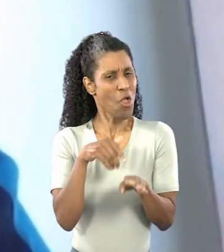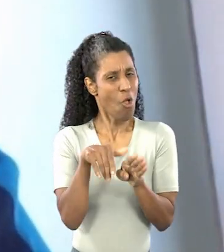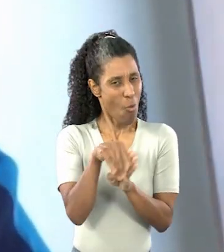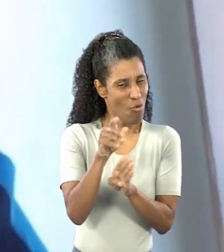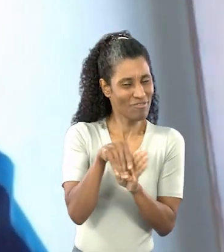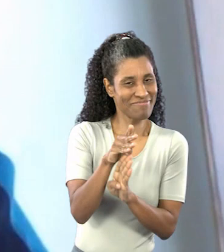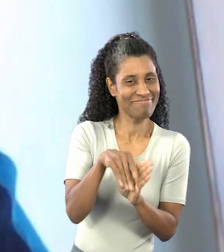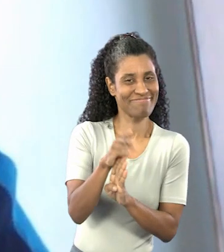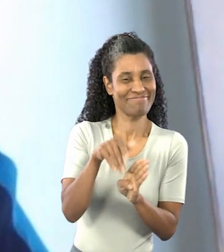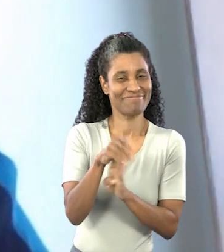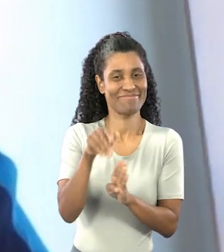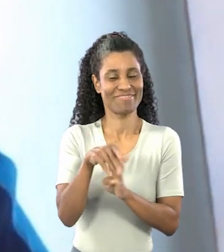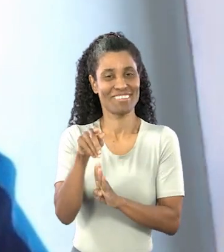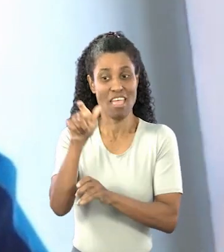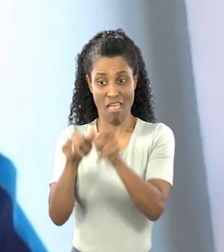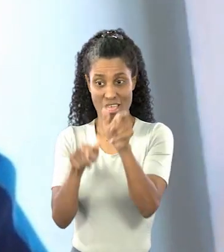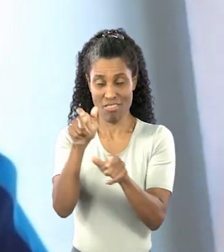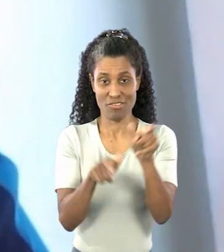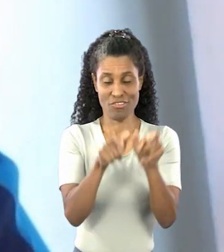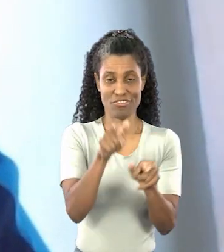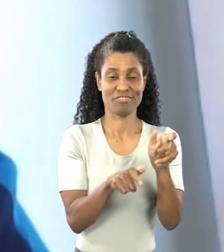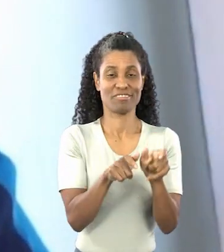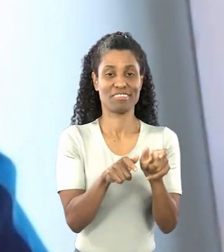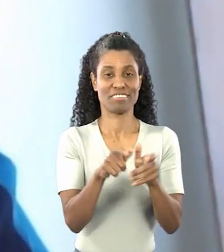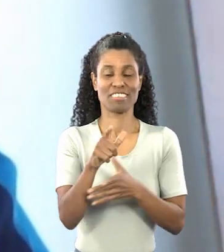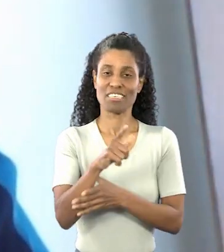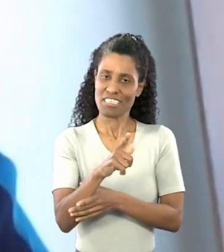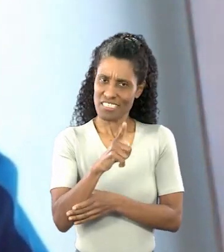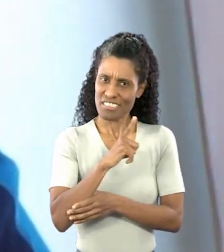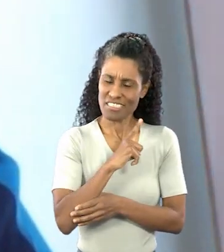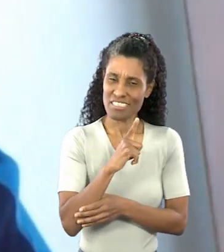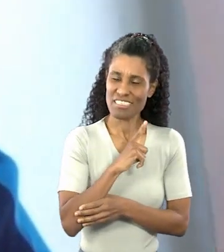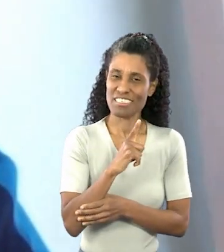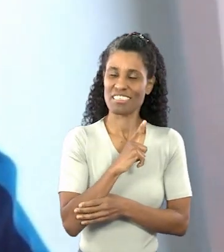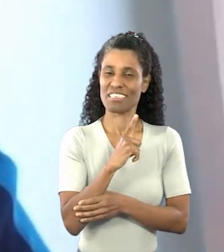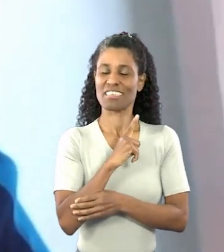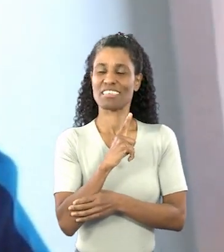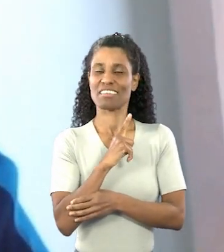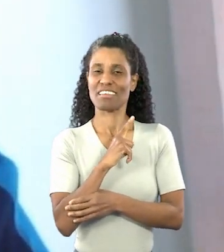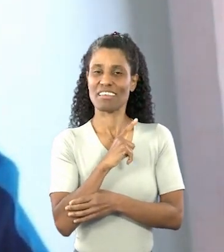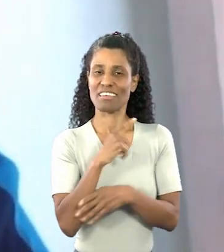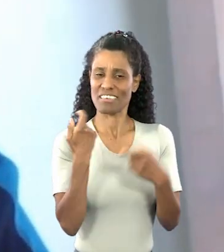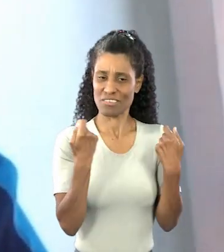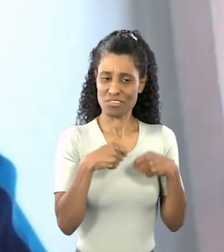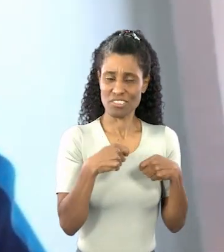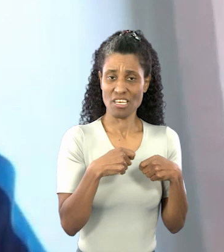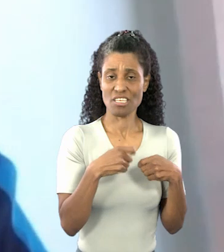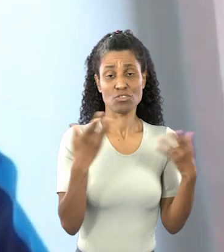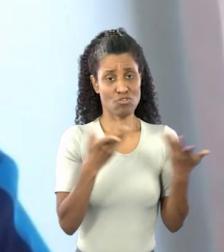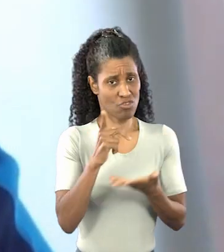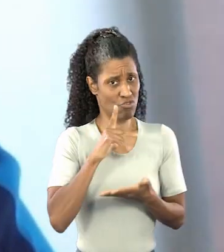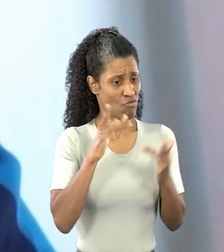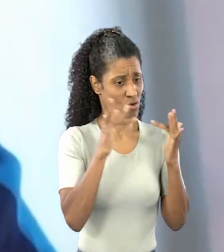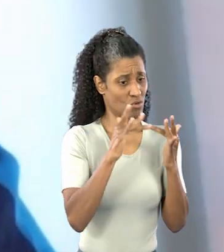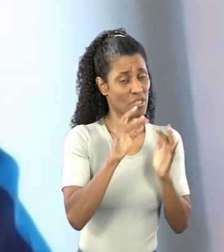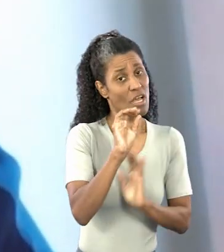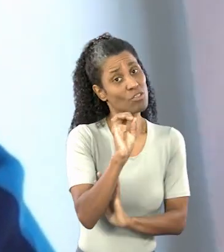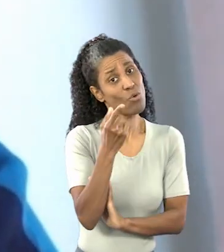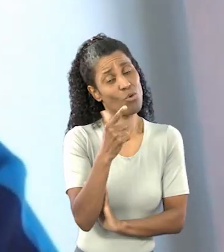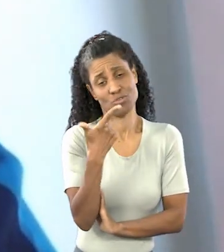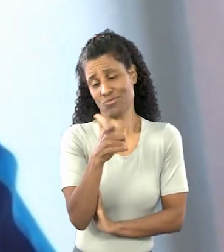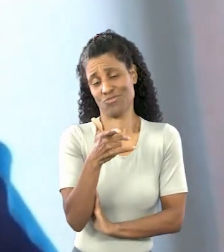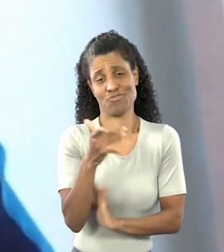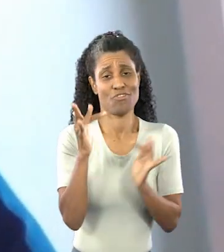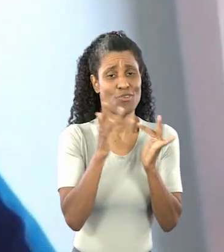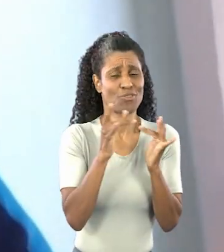Então, eu recomendo todas as pessoas que têm predisposição, que já tiveram